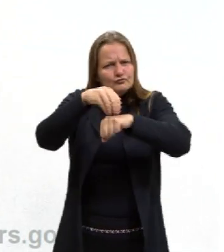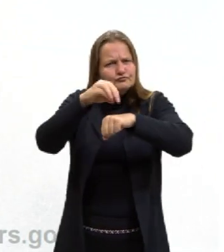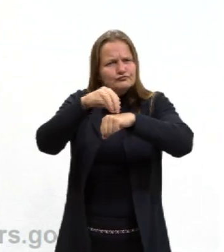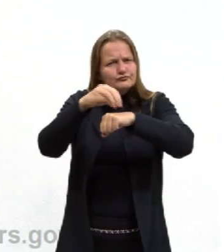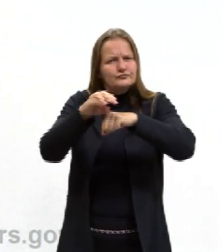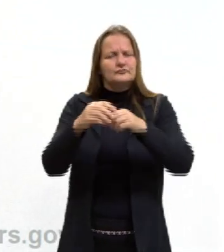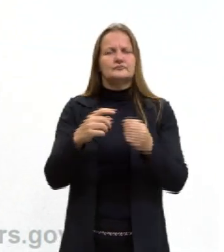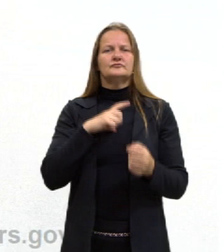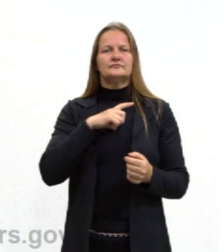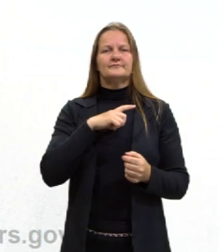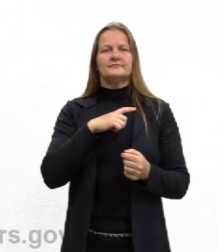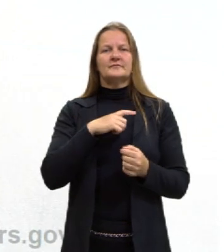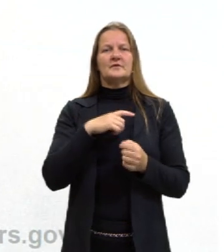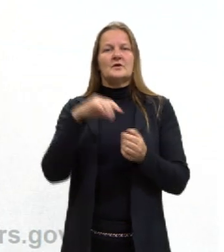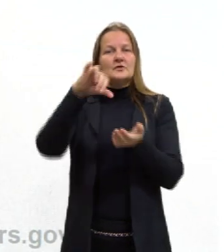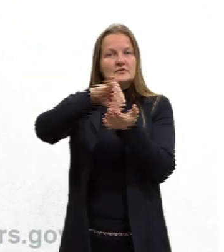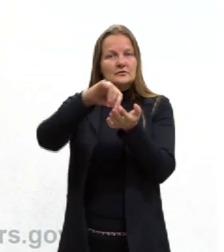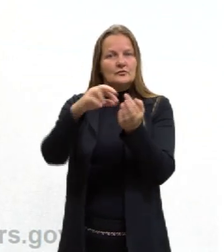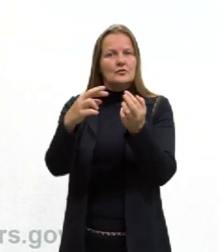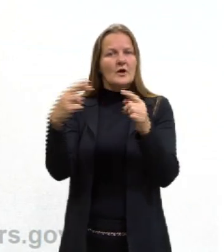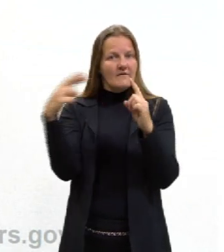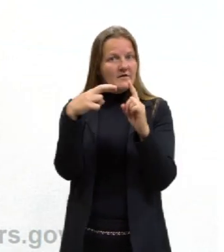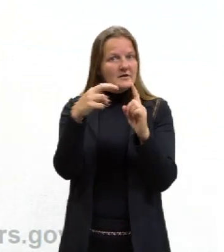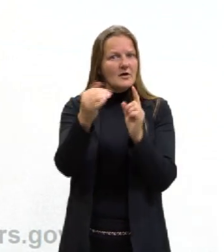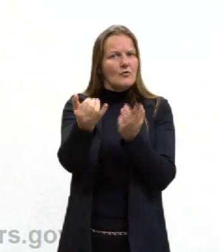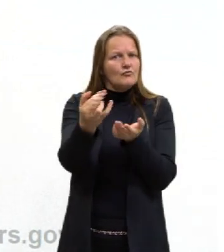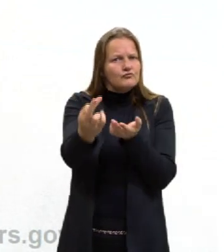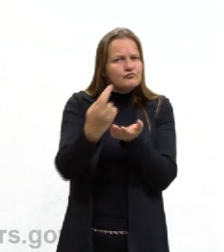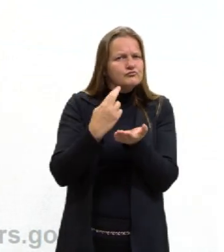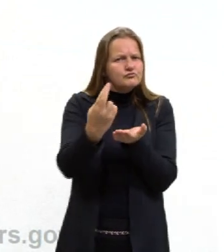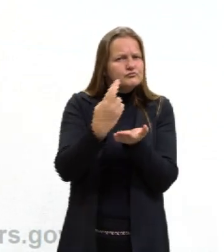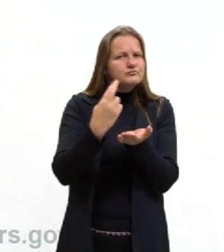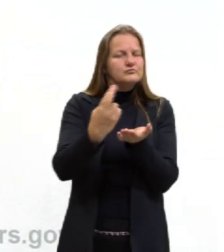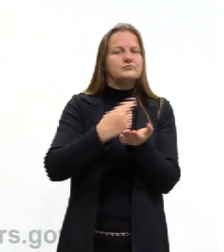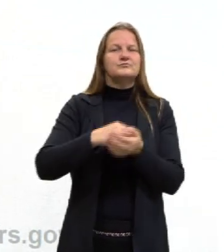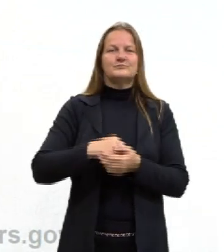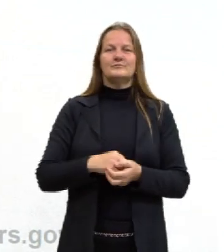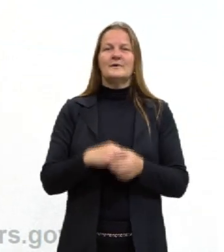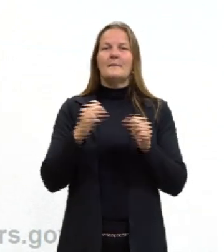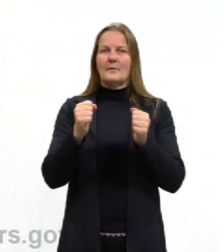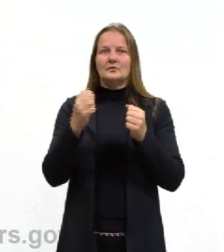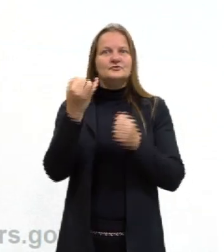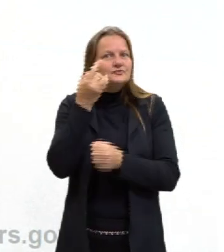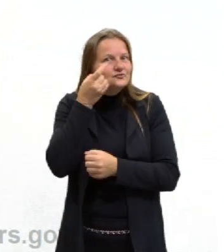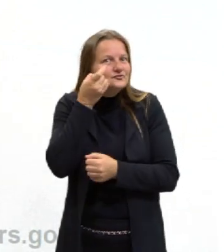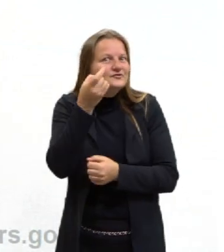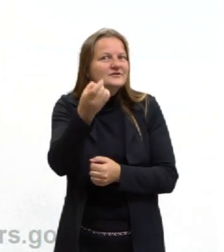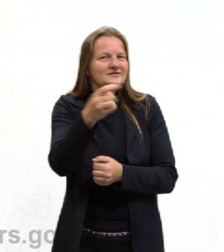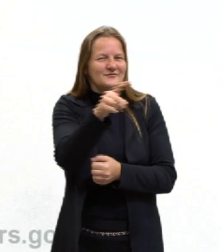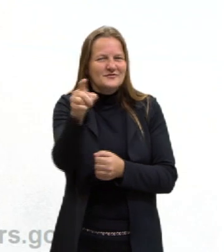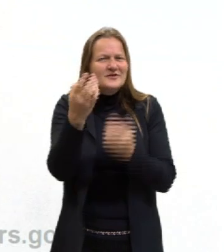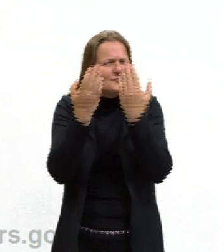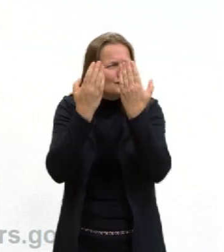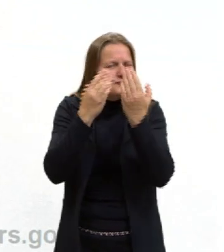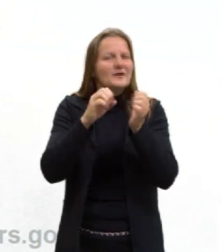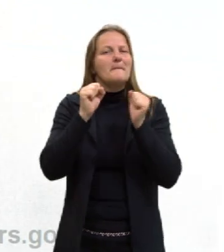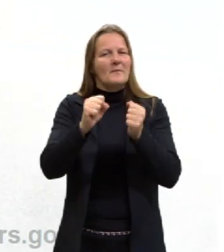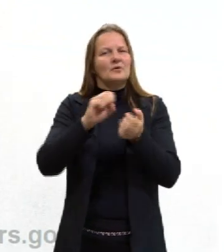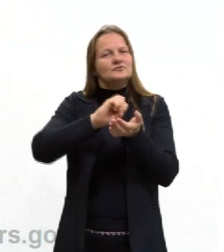e o pessoal do Centro de Referência responde as dúvidas. É muito interessante. Se você também tiver alguma dúvida,